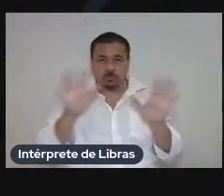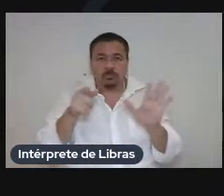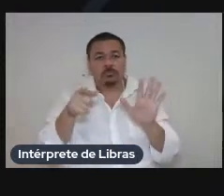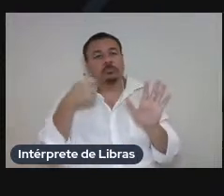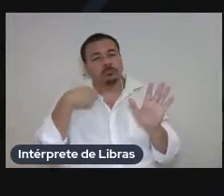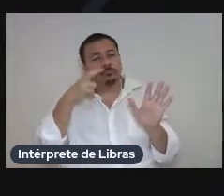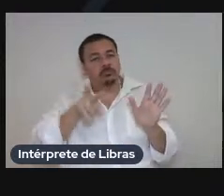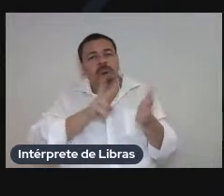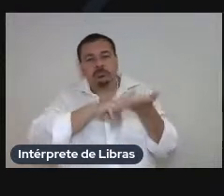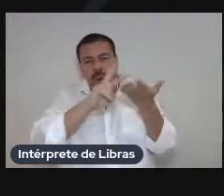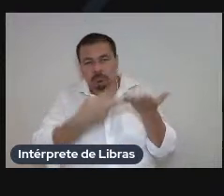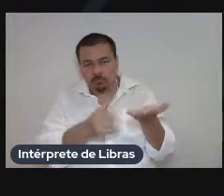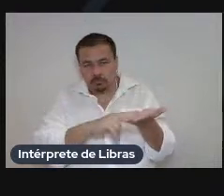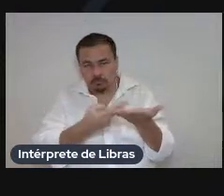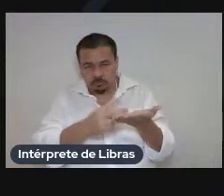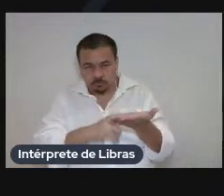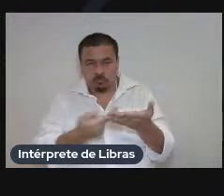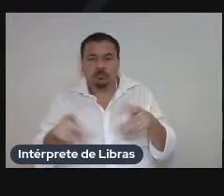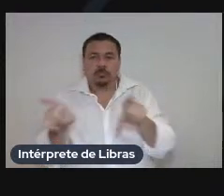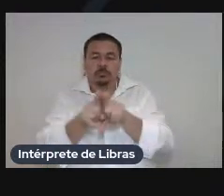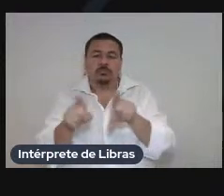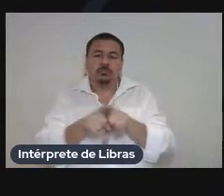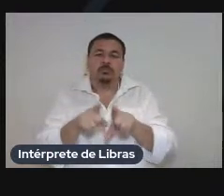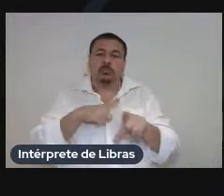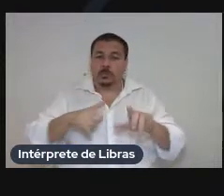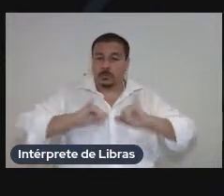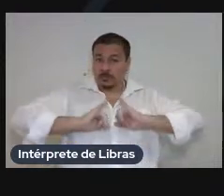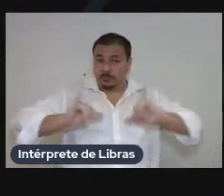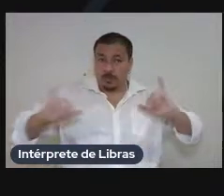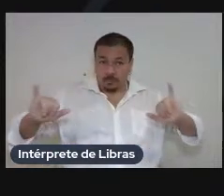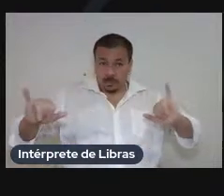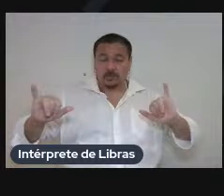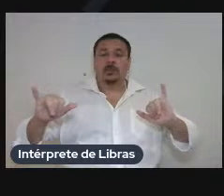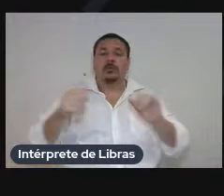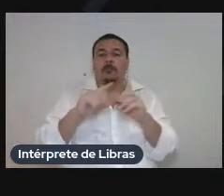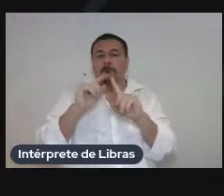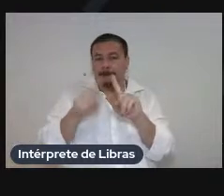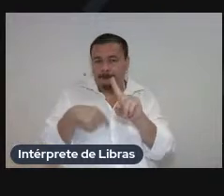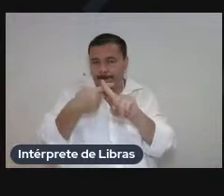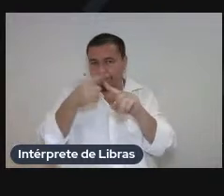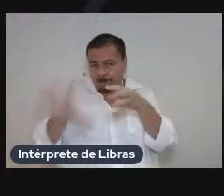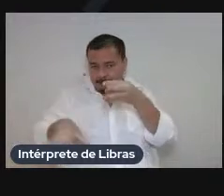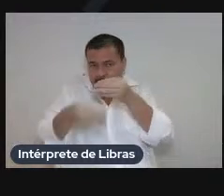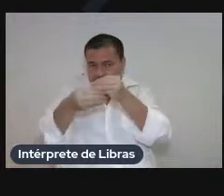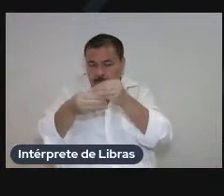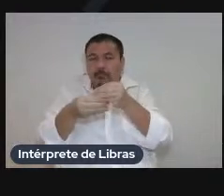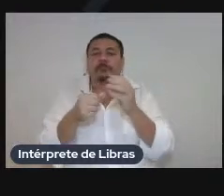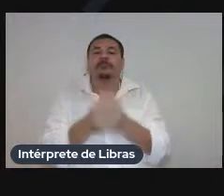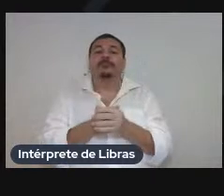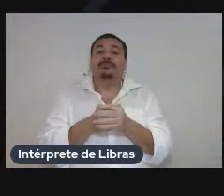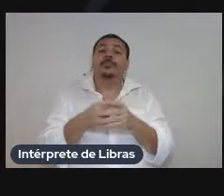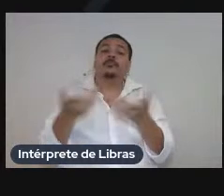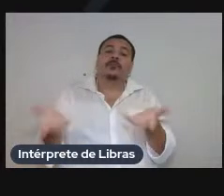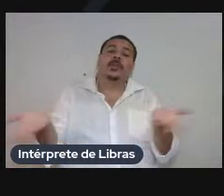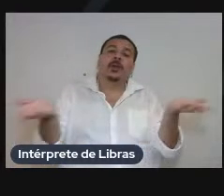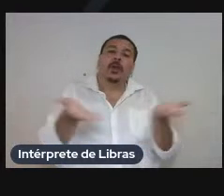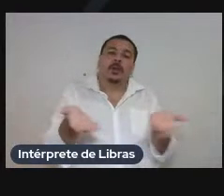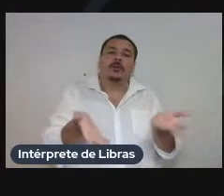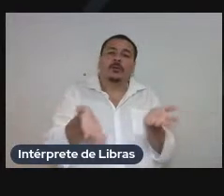e temos também informações extras né e partindo para as considerações finais